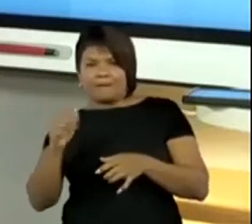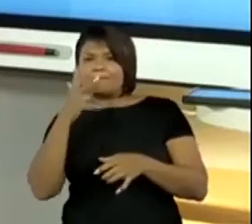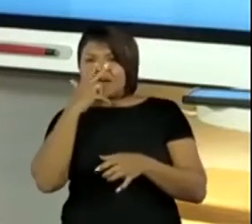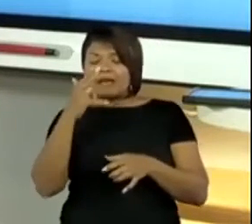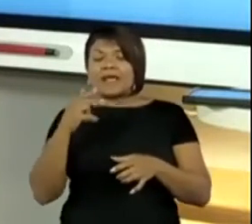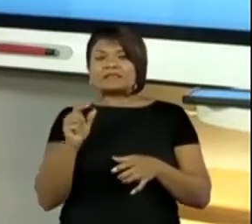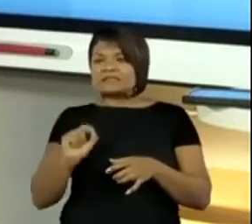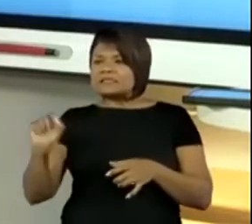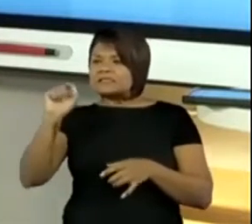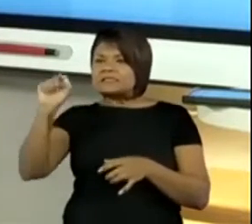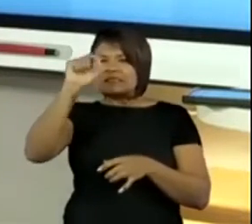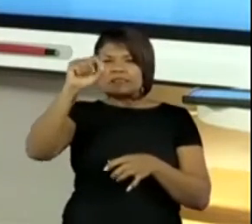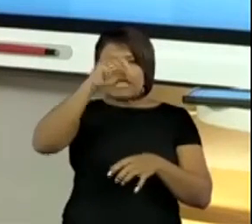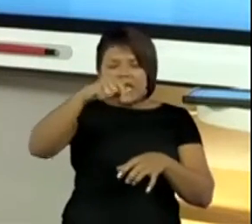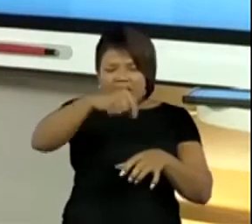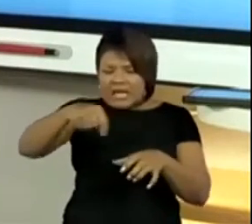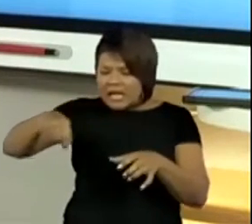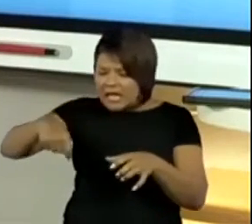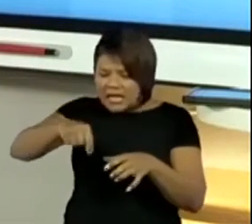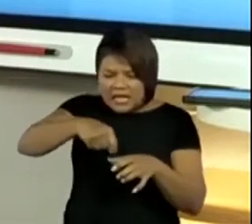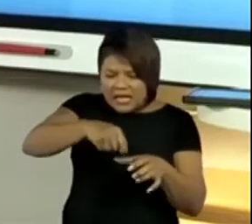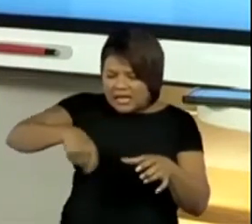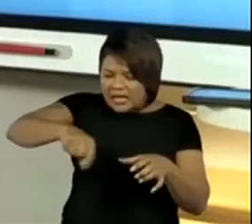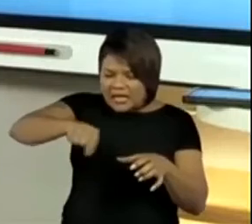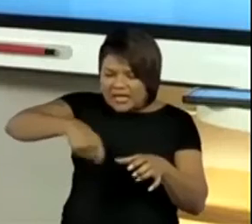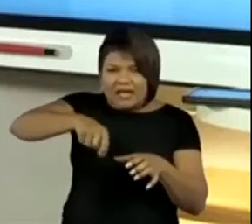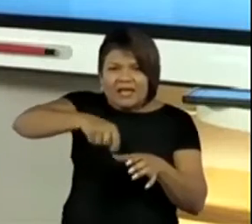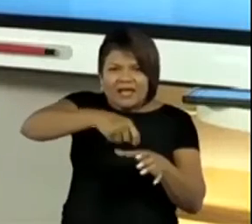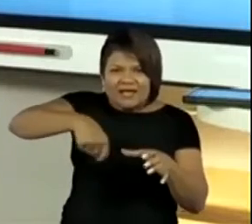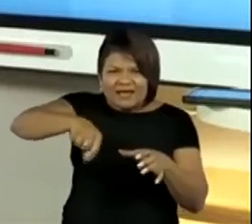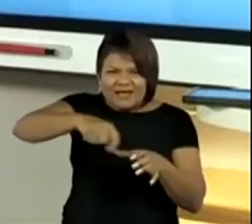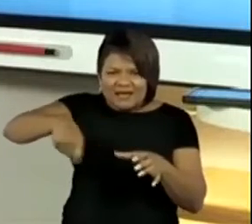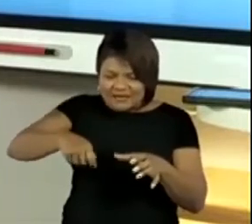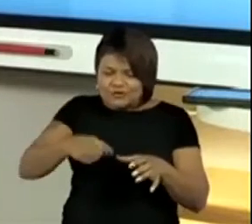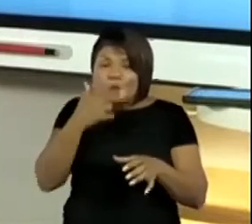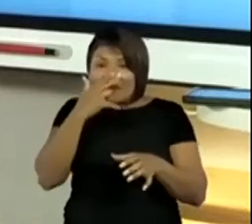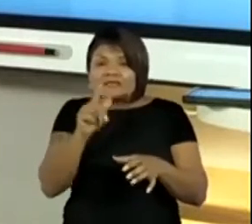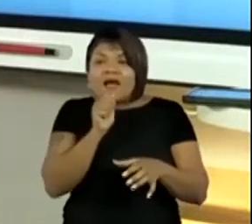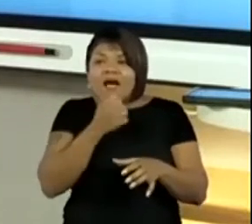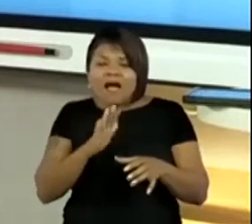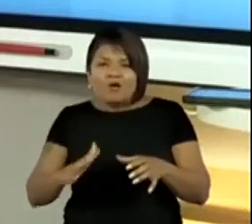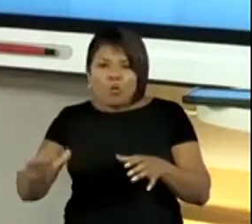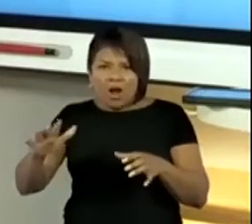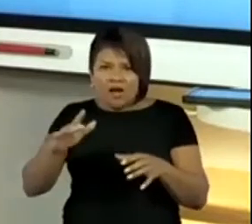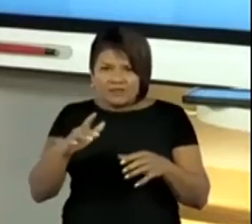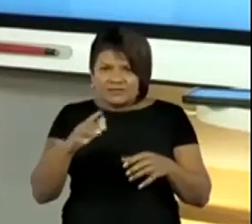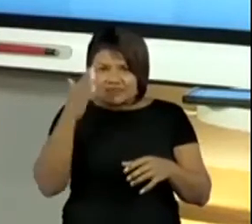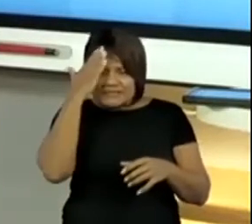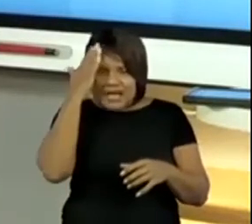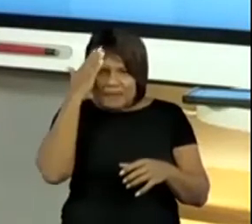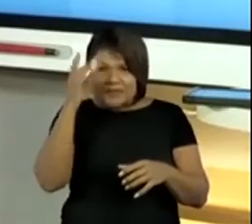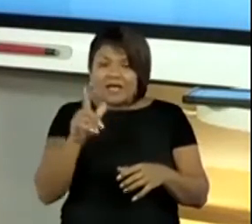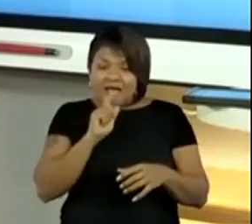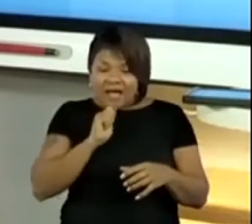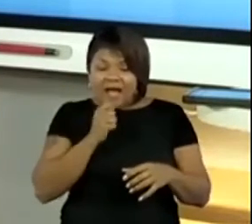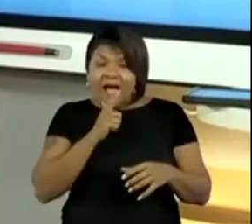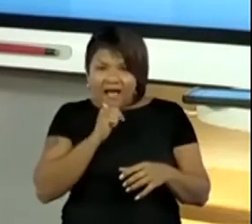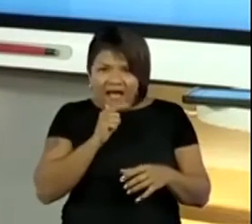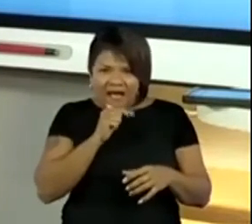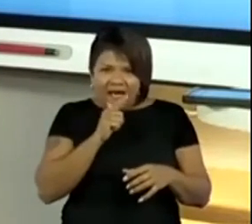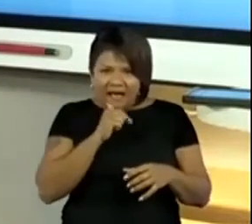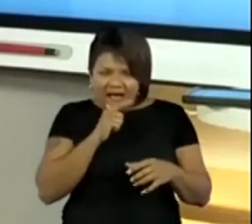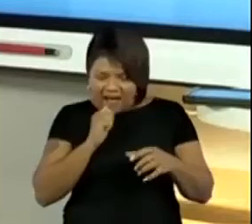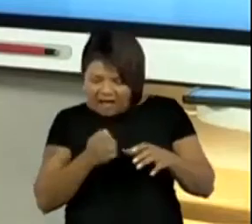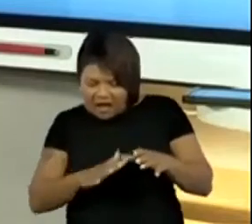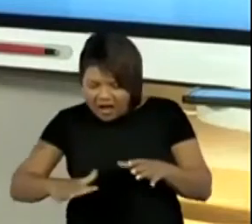medida que as peças se movimentam rapidamente no tabuleiro, como insetos aquáticos na superfície do lago. Às vezes, vocês não vão